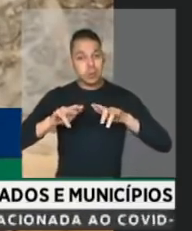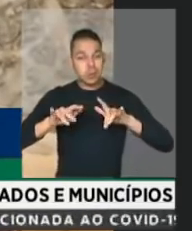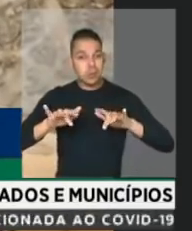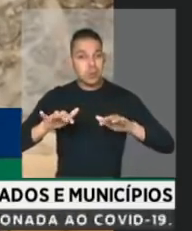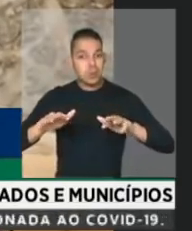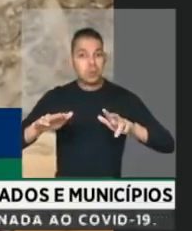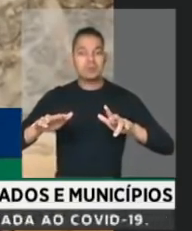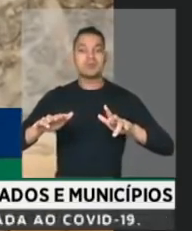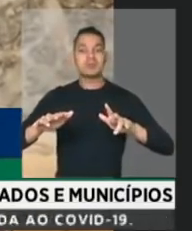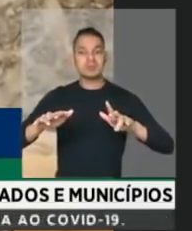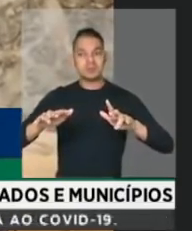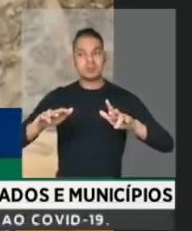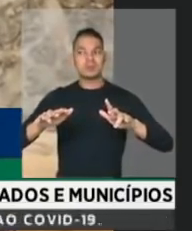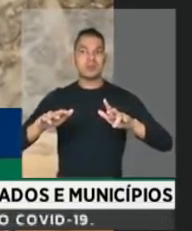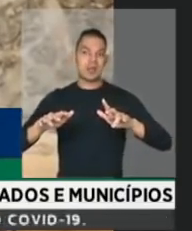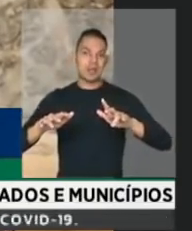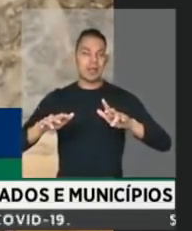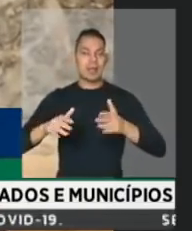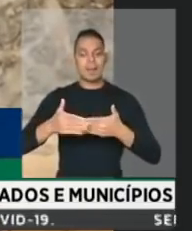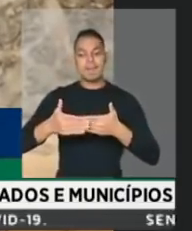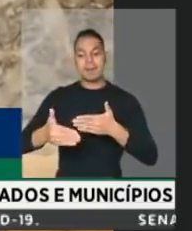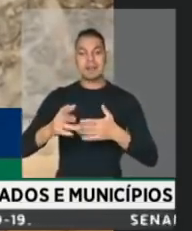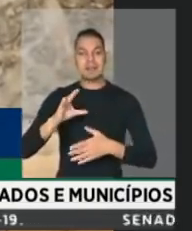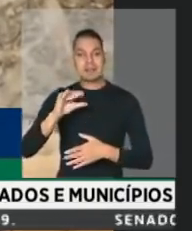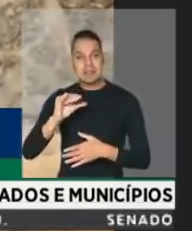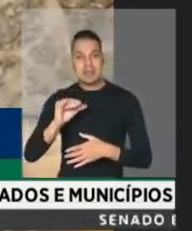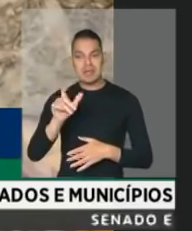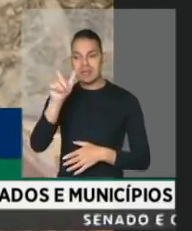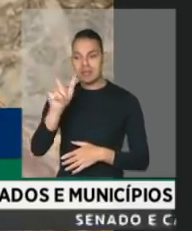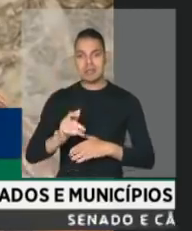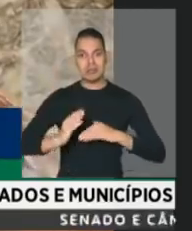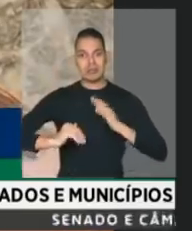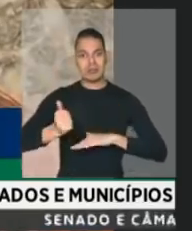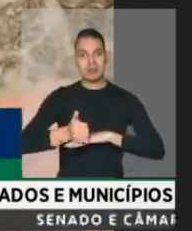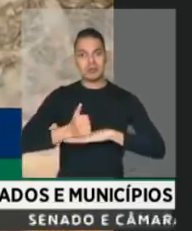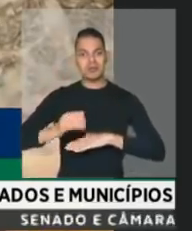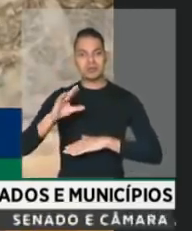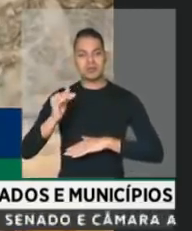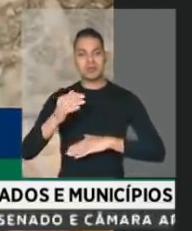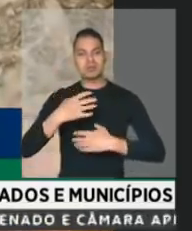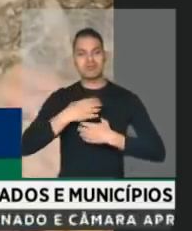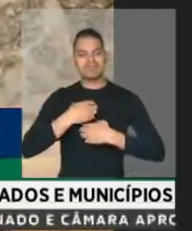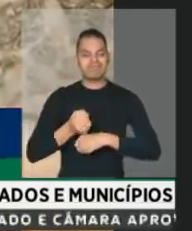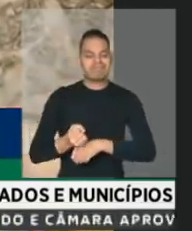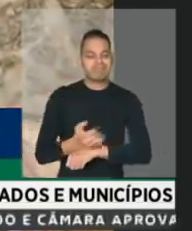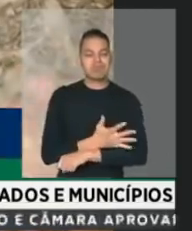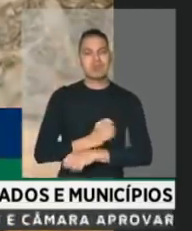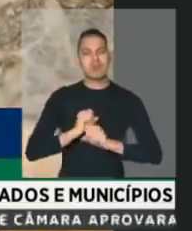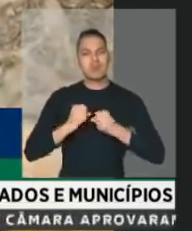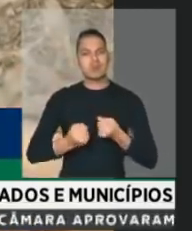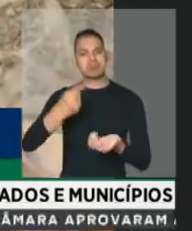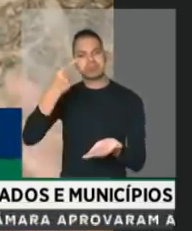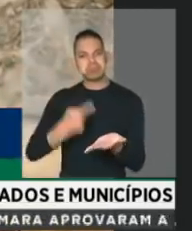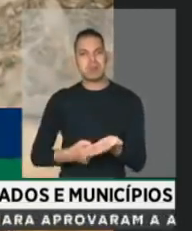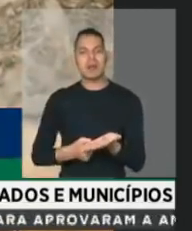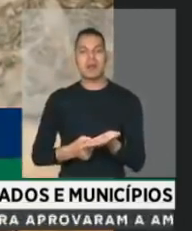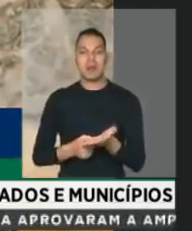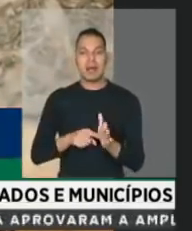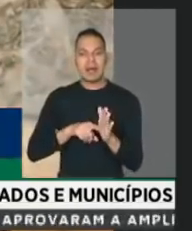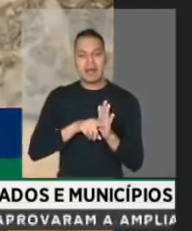precisa ser auscultada a partir da ciência dos cientistas que, de forma emocionada, dedicada e comprometida,